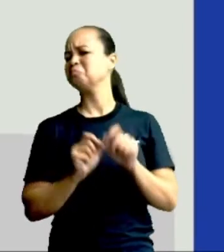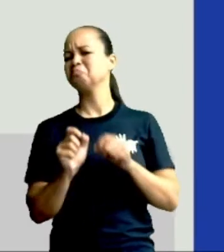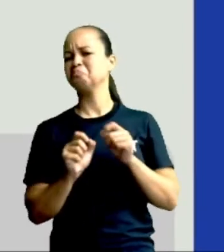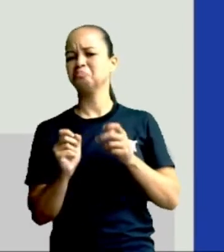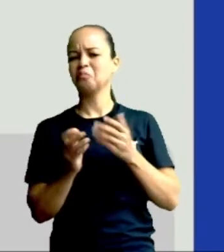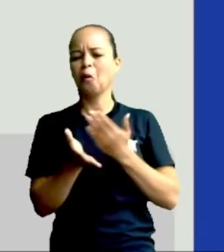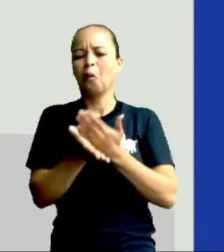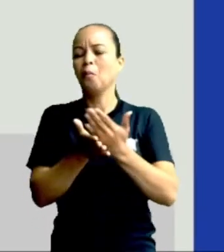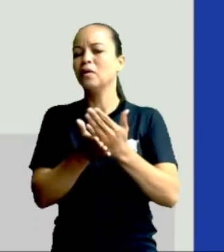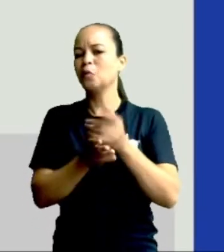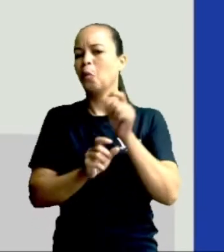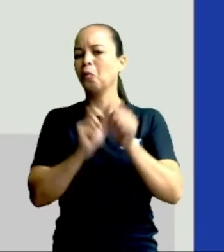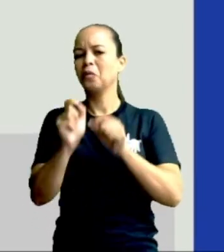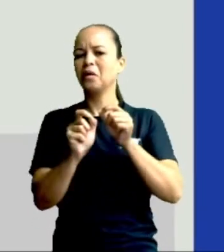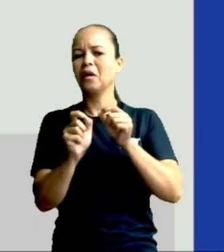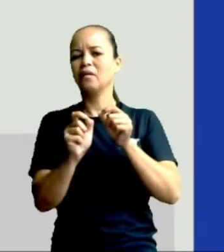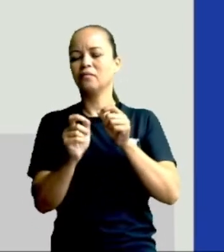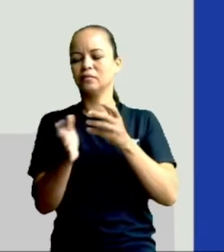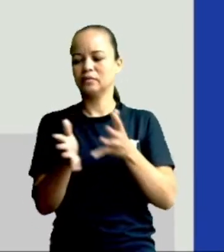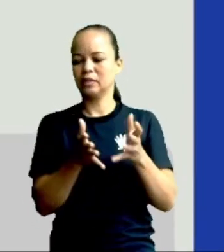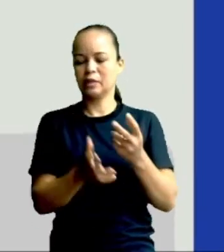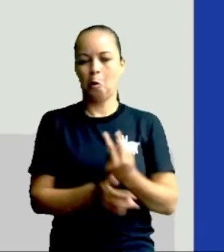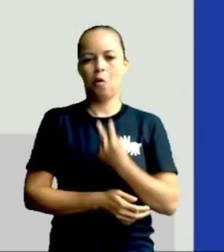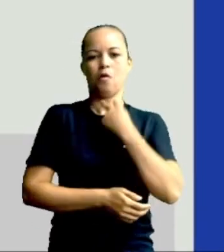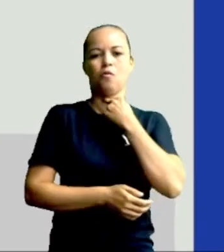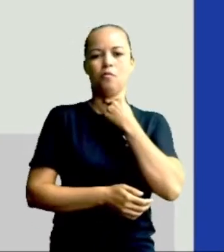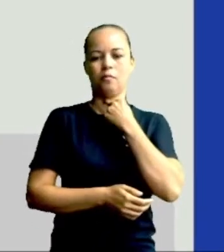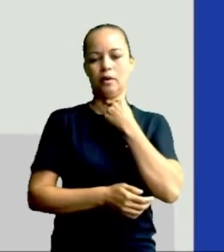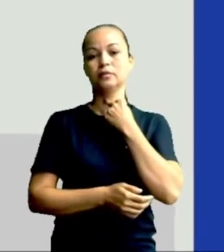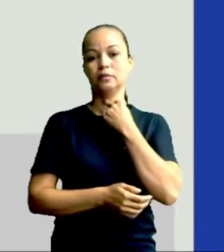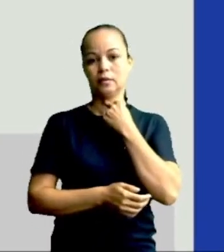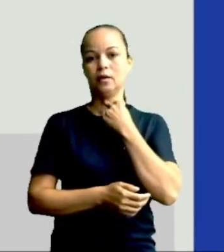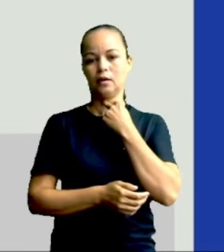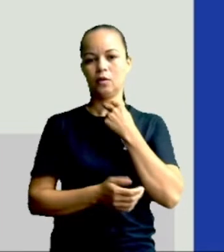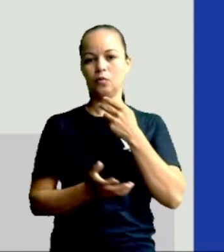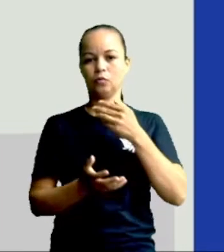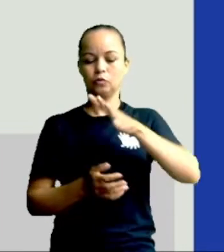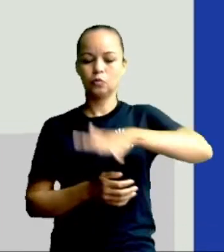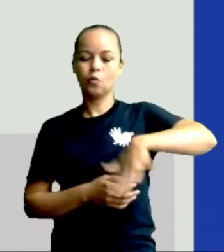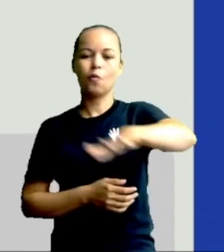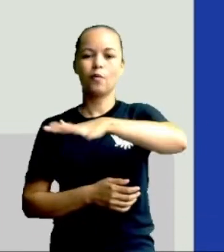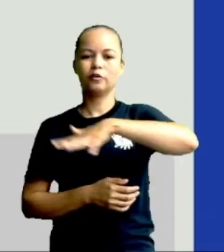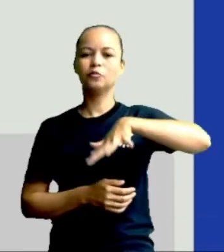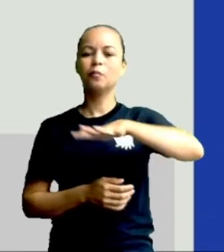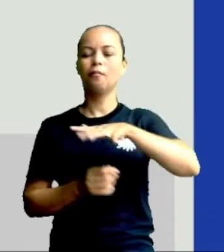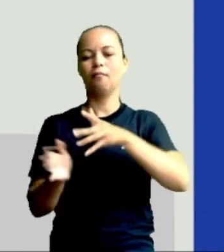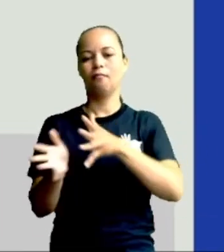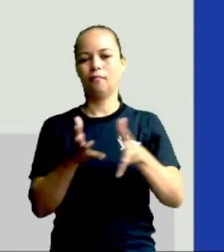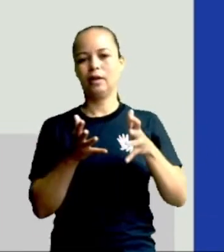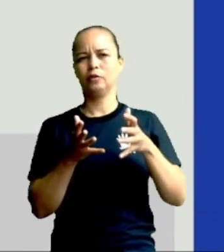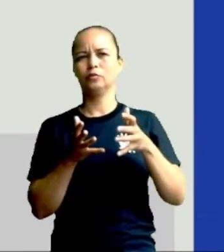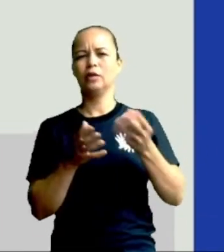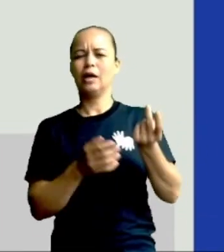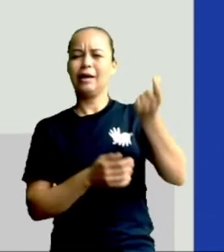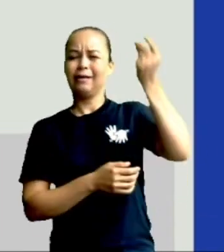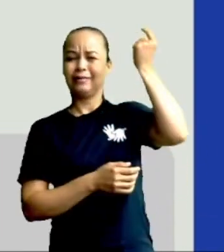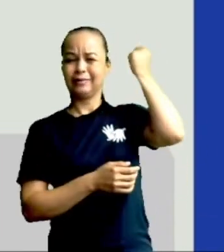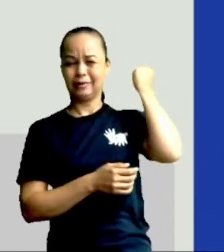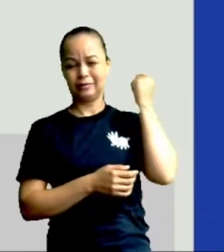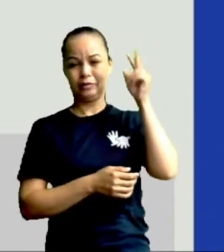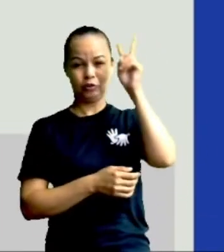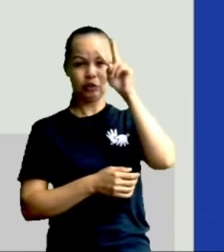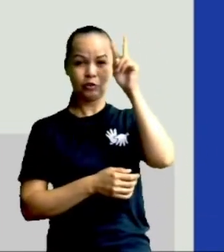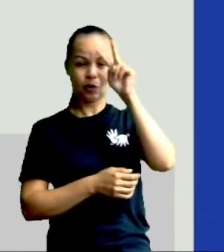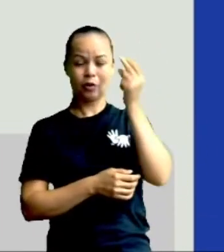foi que iniciou essa ocupação do espaço por meio do comércio? Lá na época da